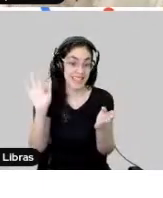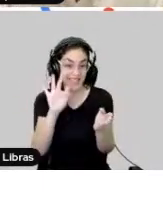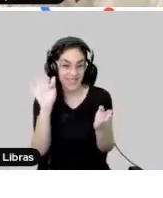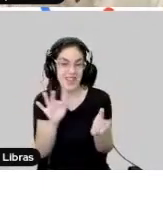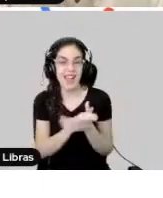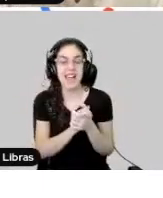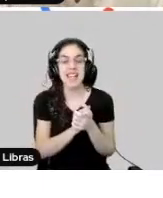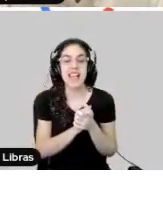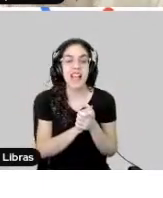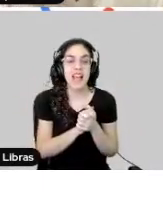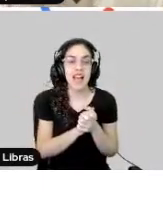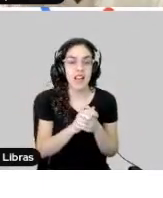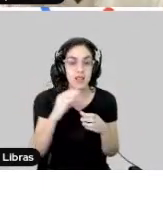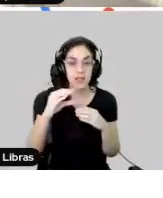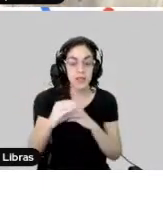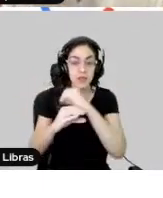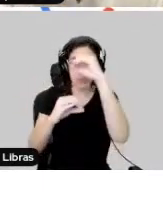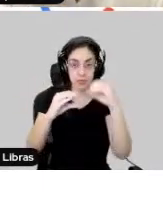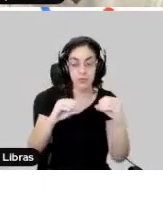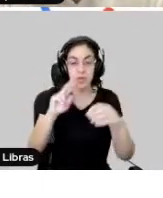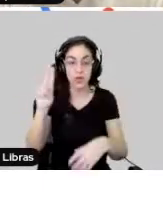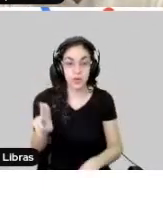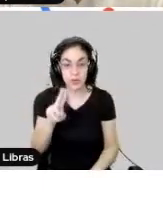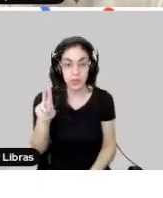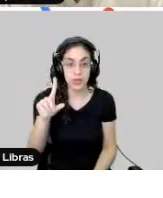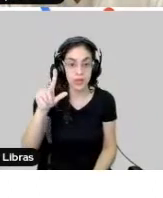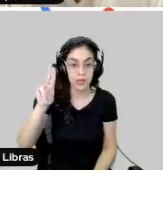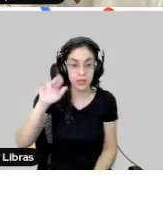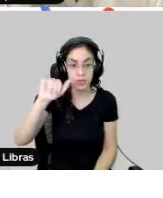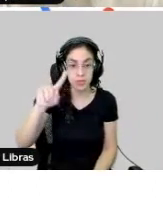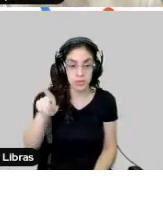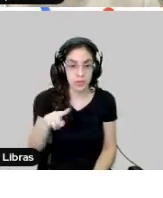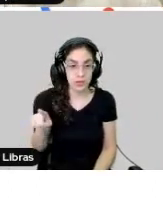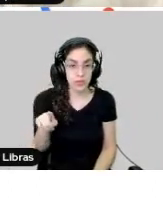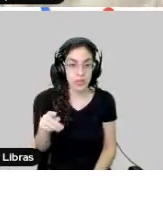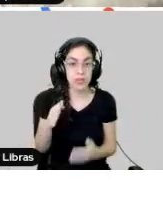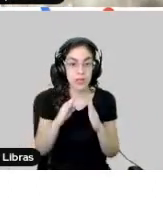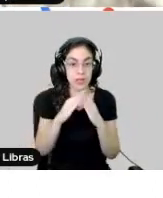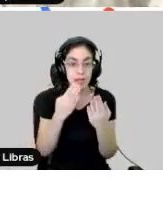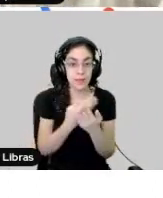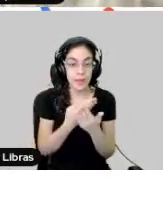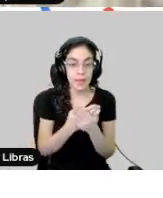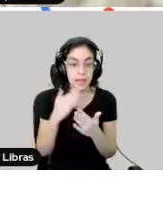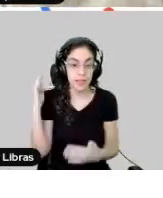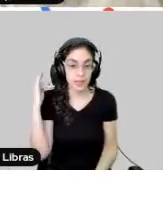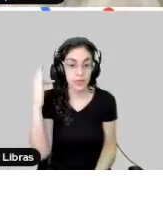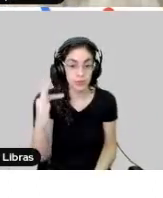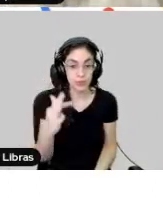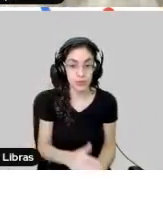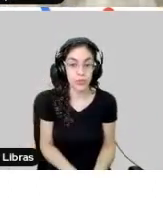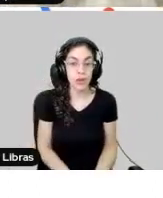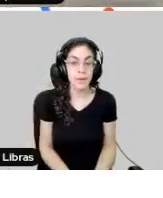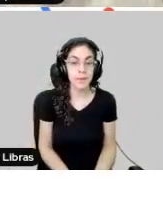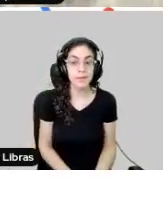Chromebooks nós usamos para um projeto bem legal que o Luiz vai falar mais, que é a sala do futuro. Agora, falando um pouco